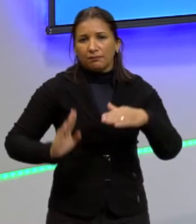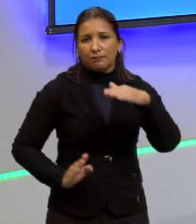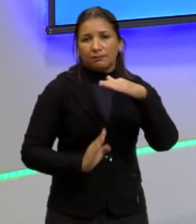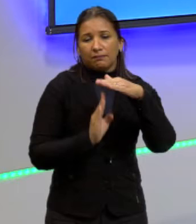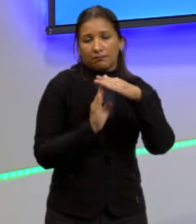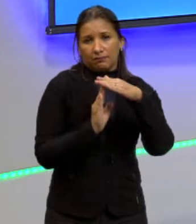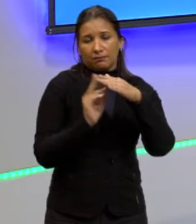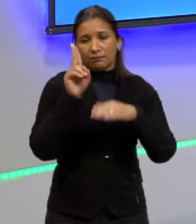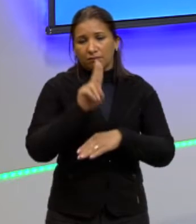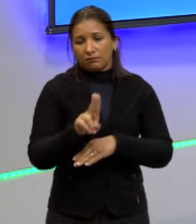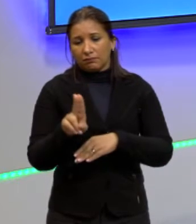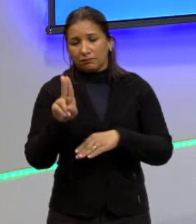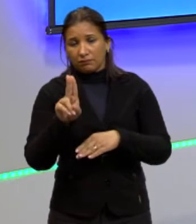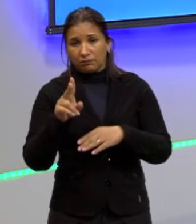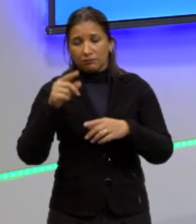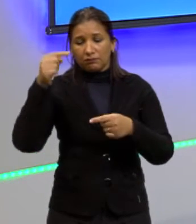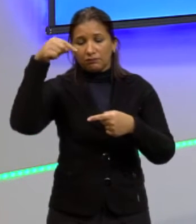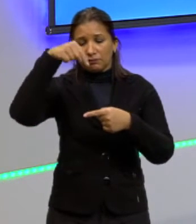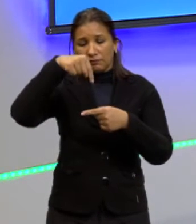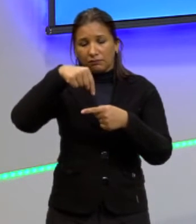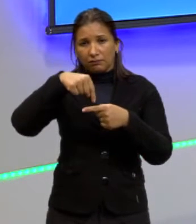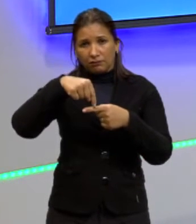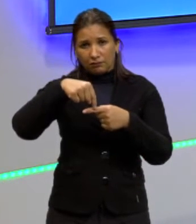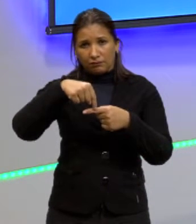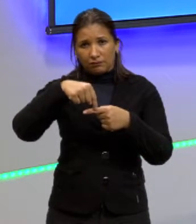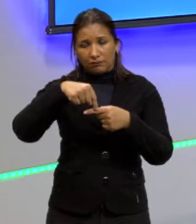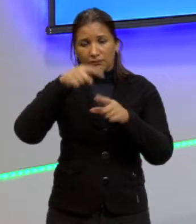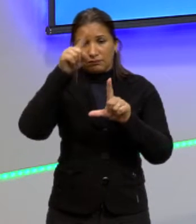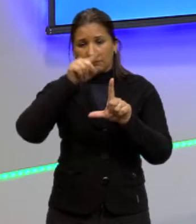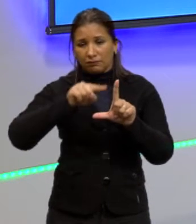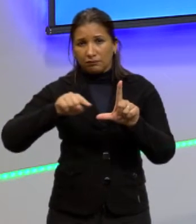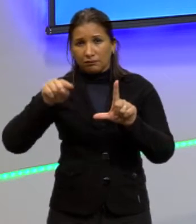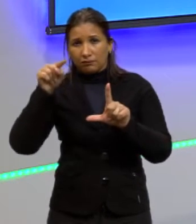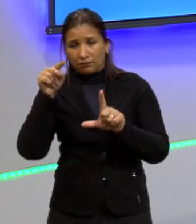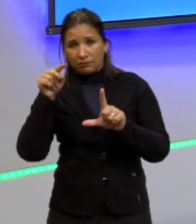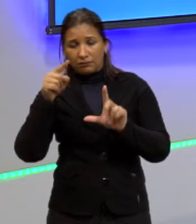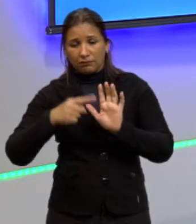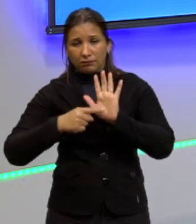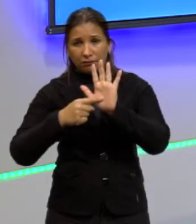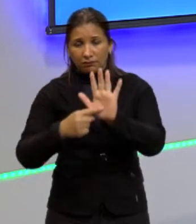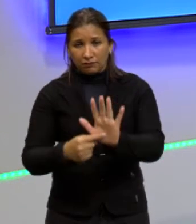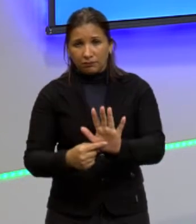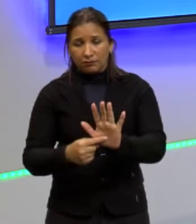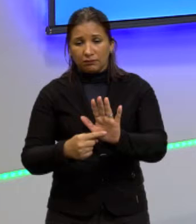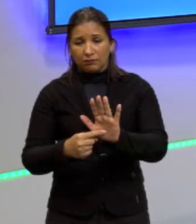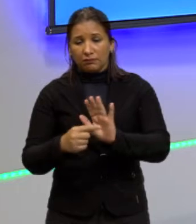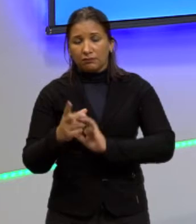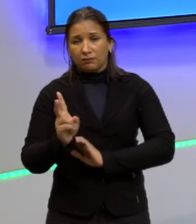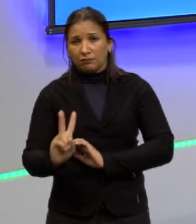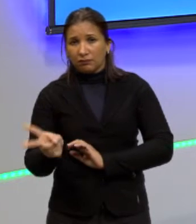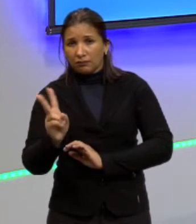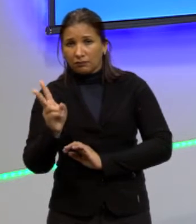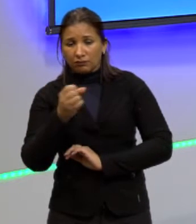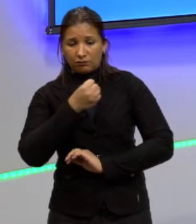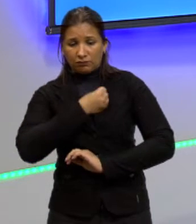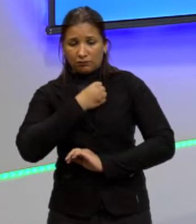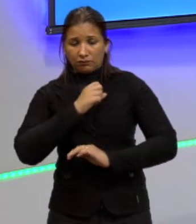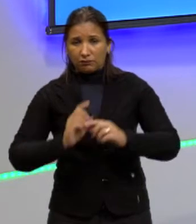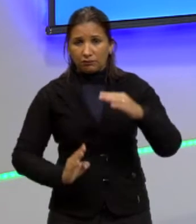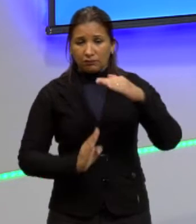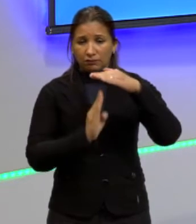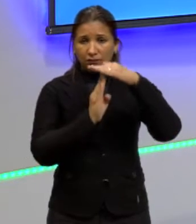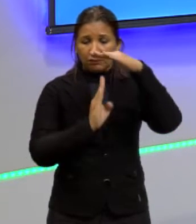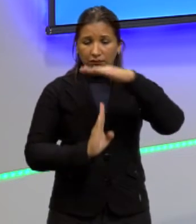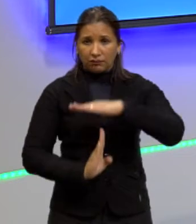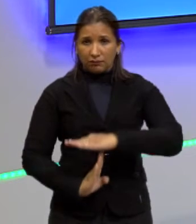vou lá para os vértices de uma parábola que são eles que me dão esse valor de máximo e valor de mínimo se eu estou falando